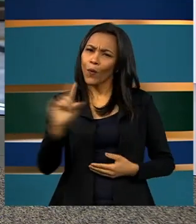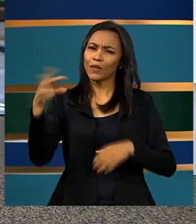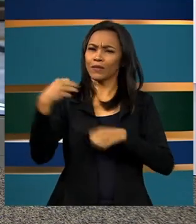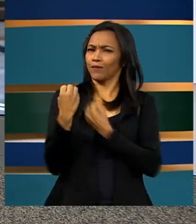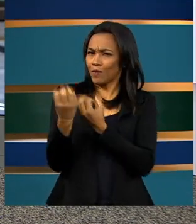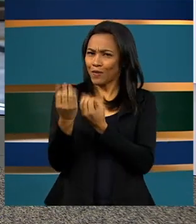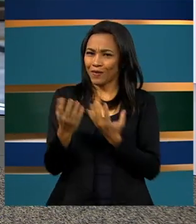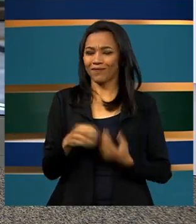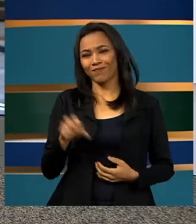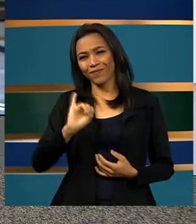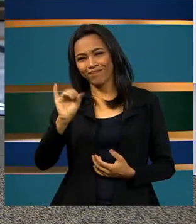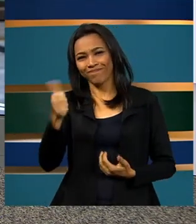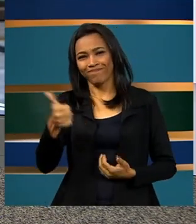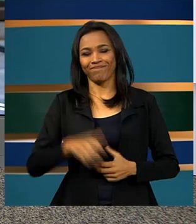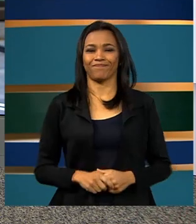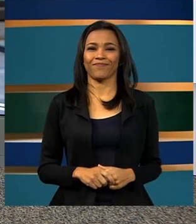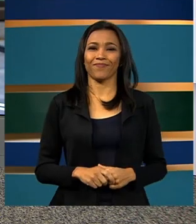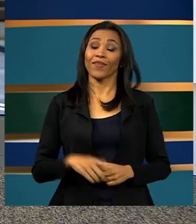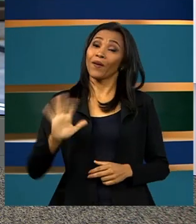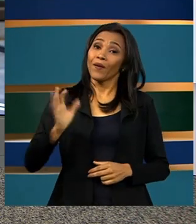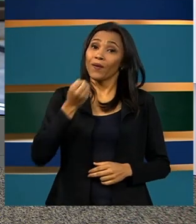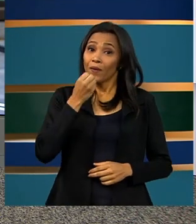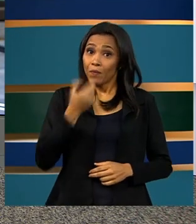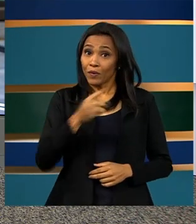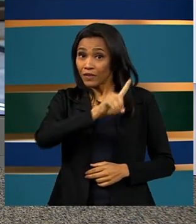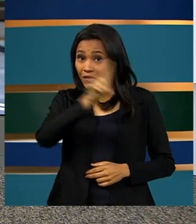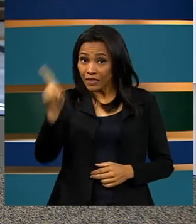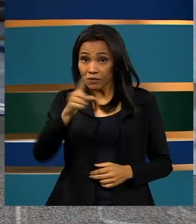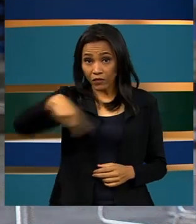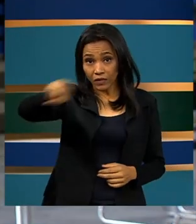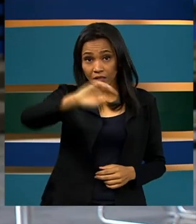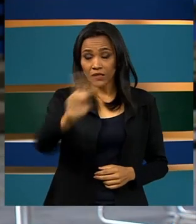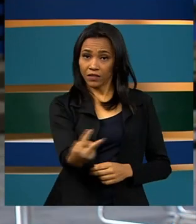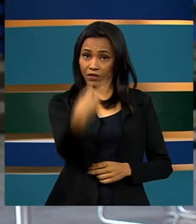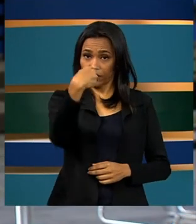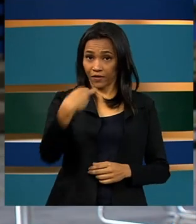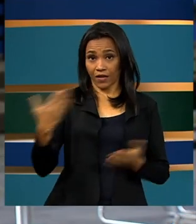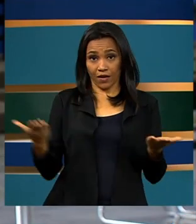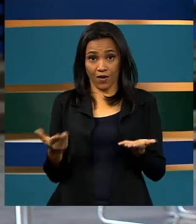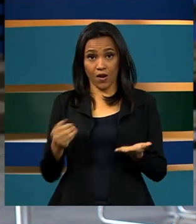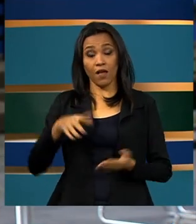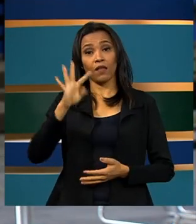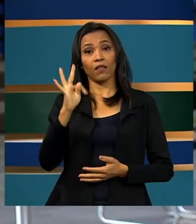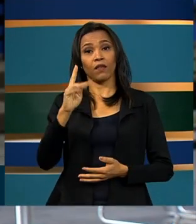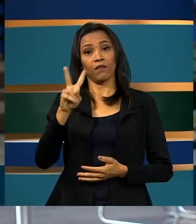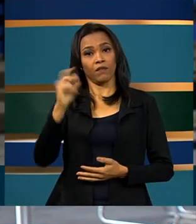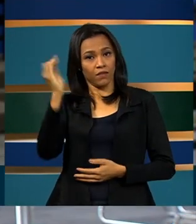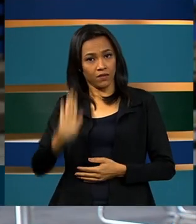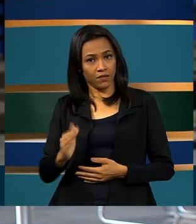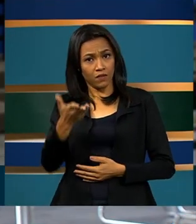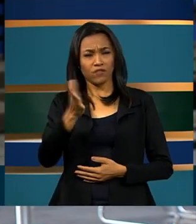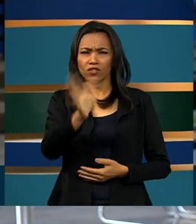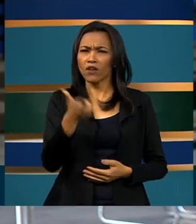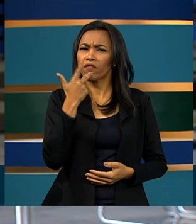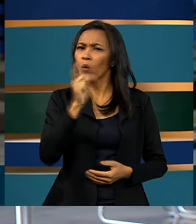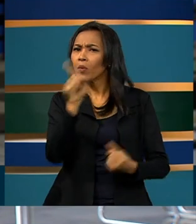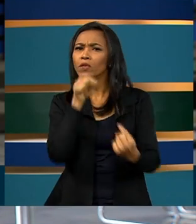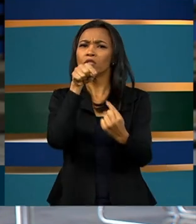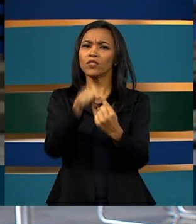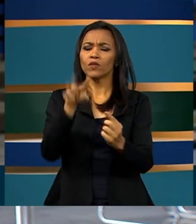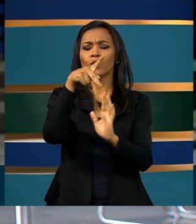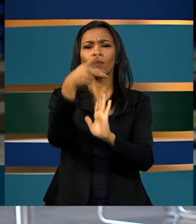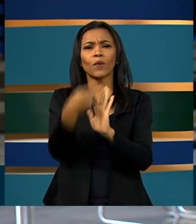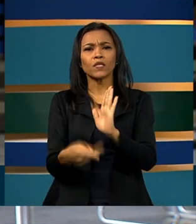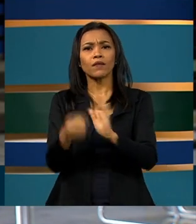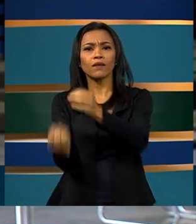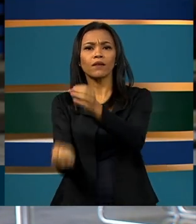informações. Oi, Luana. Olá, Mara. Bom dia para quem nos acompanha a partir de agora na TV Brasil. Como você disse, o objetivo do projeto que